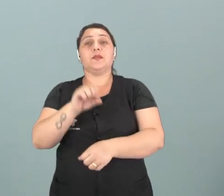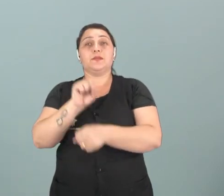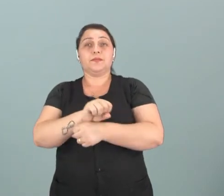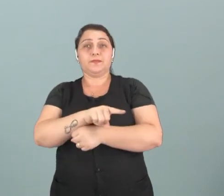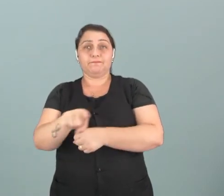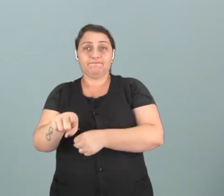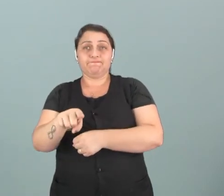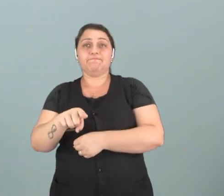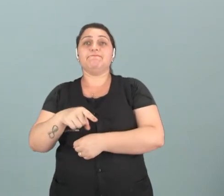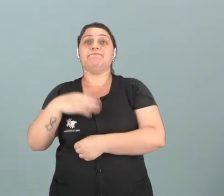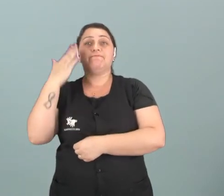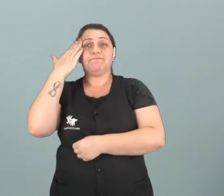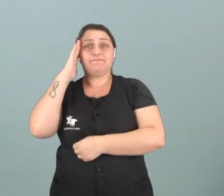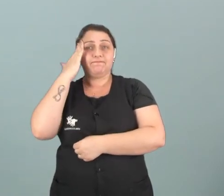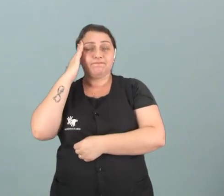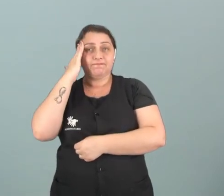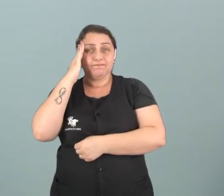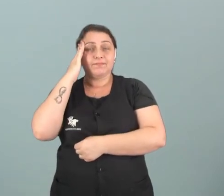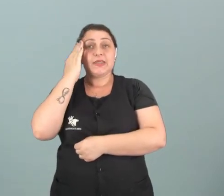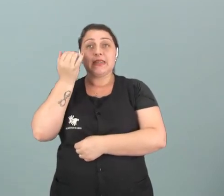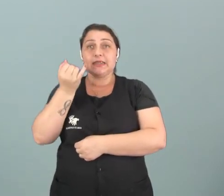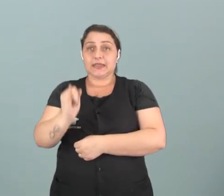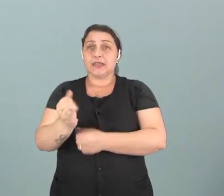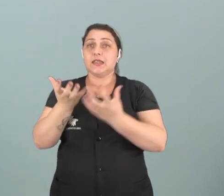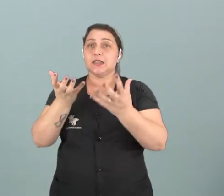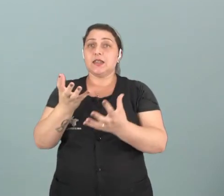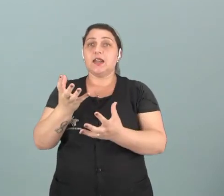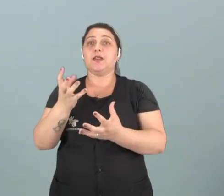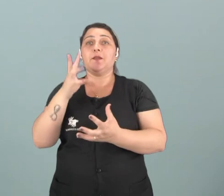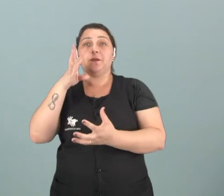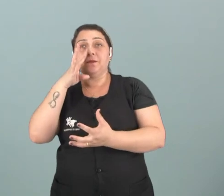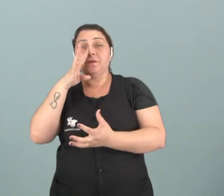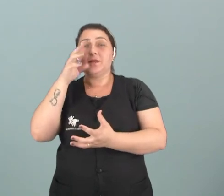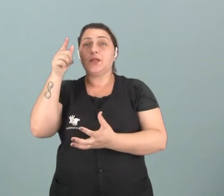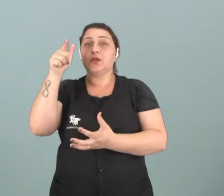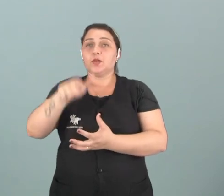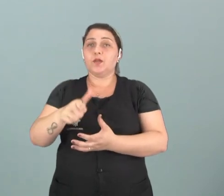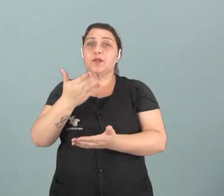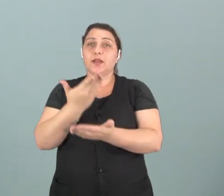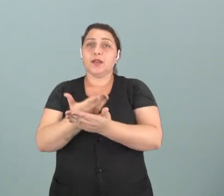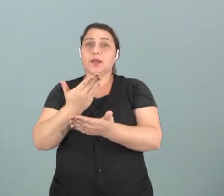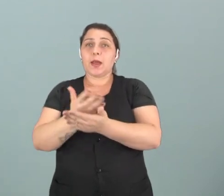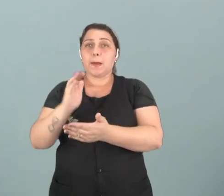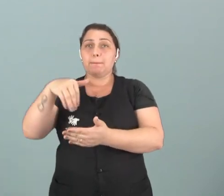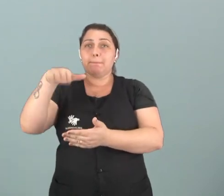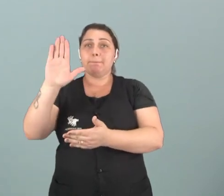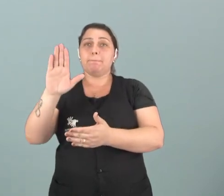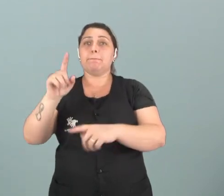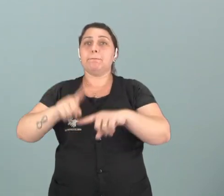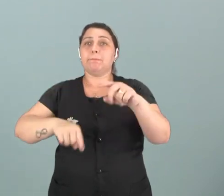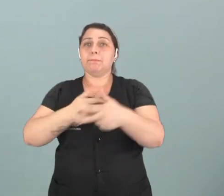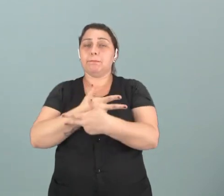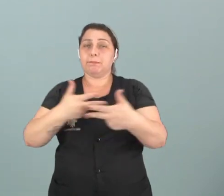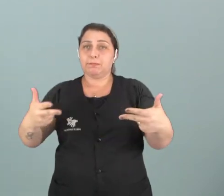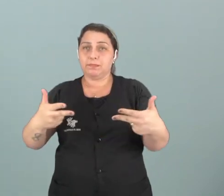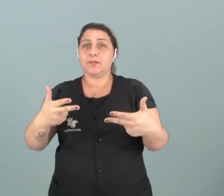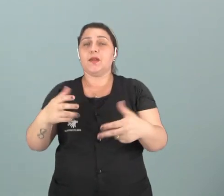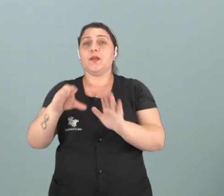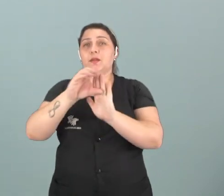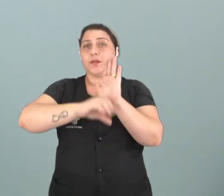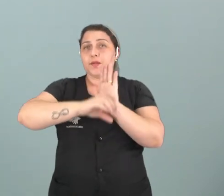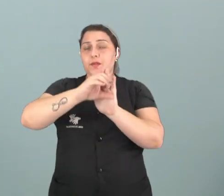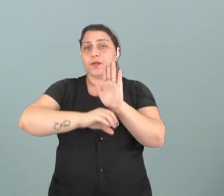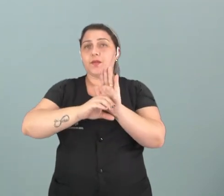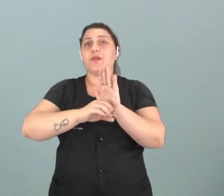espero que vocês tenham compreendido. Se vocês quiserem acessar novamente essa aula e mais materiais relacionados a esse